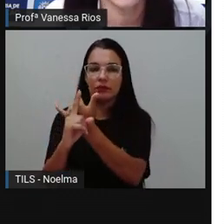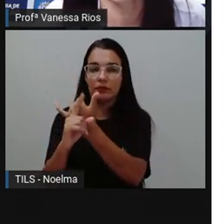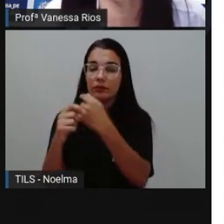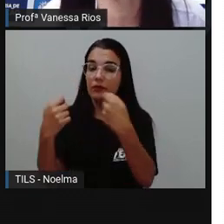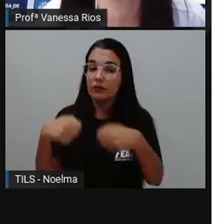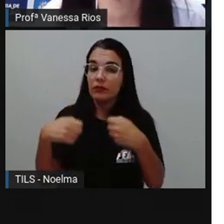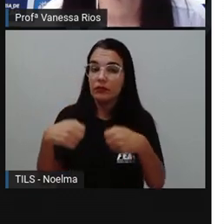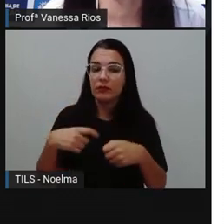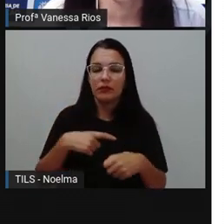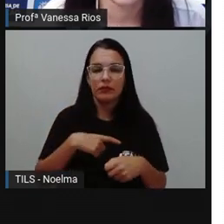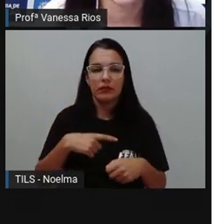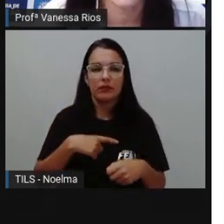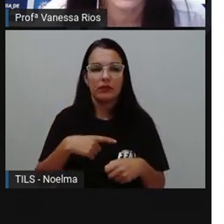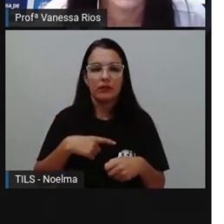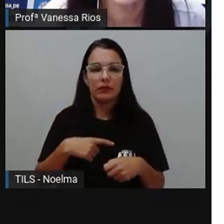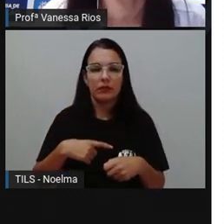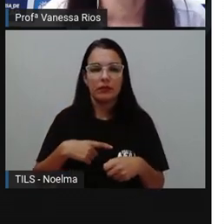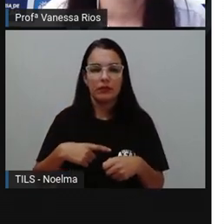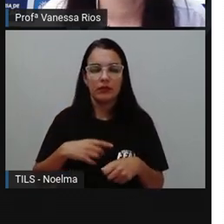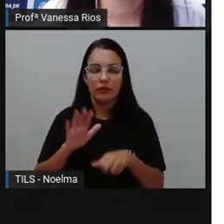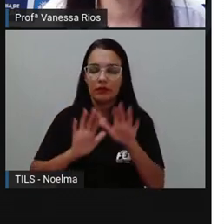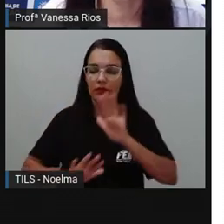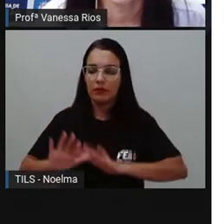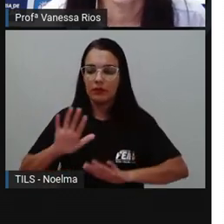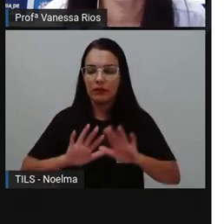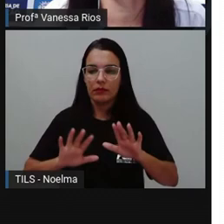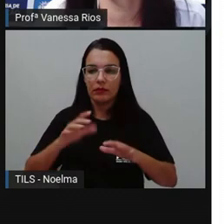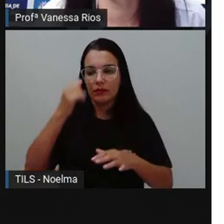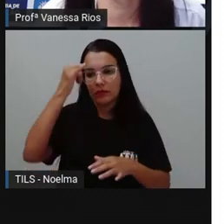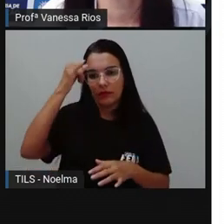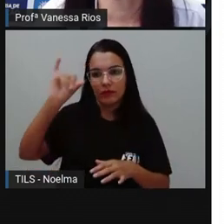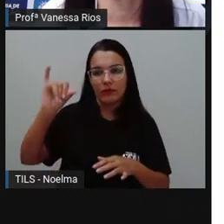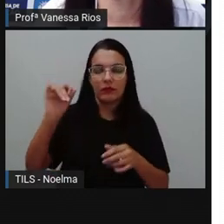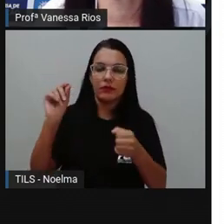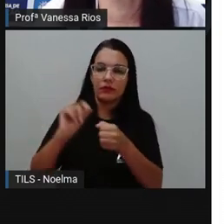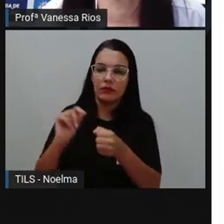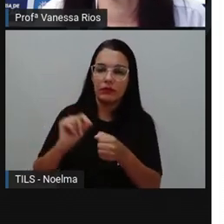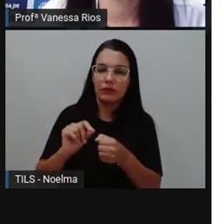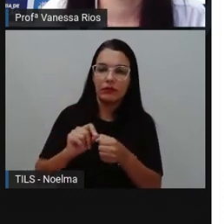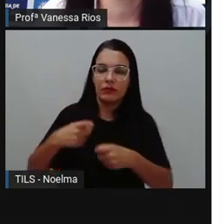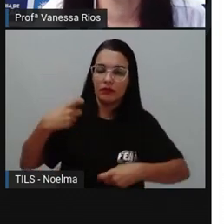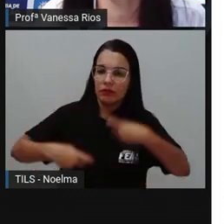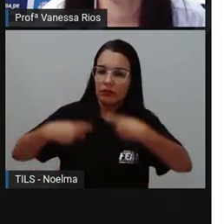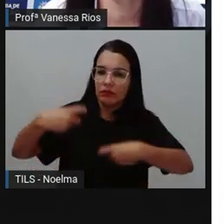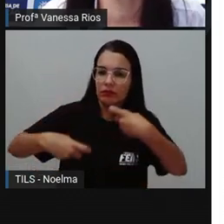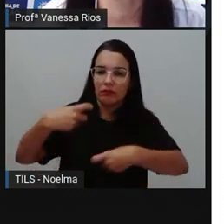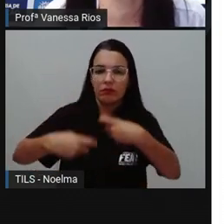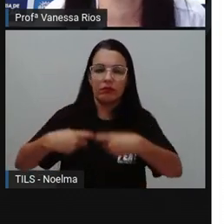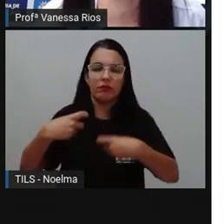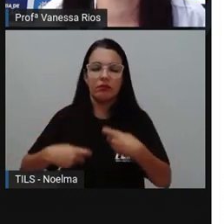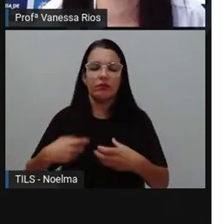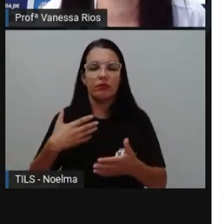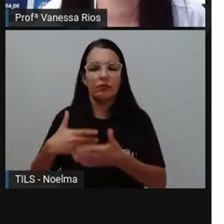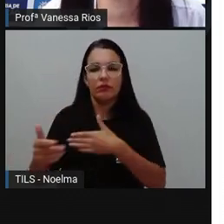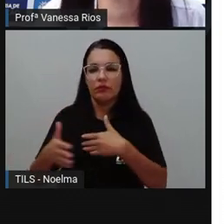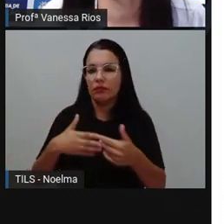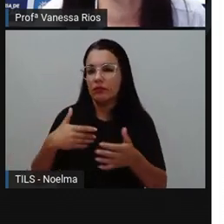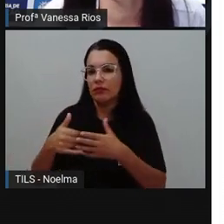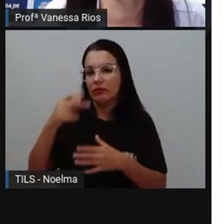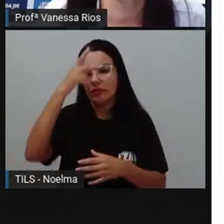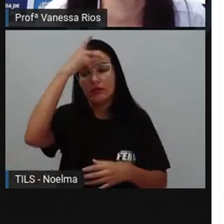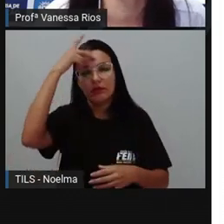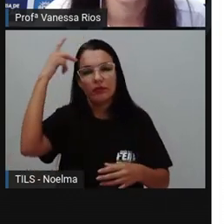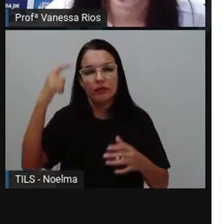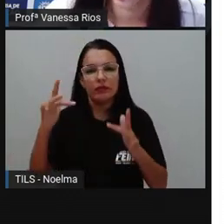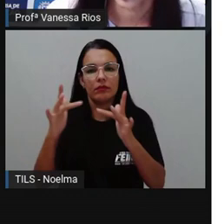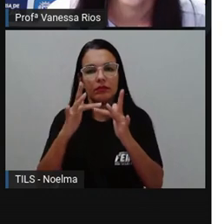dessas ações violentas contra qualquer tipo de pessoa, que nós tenhamos contato